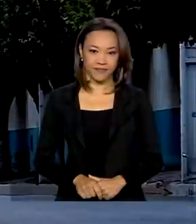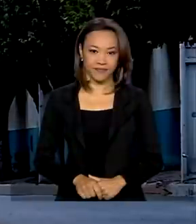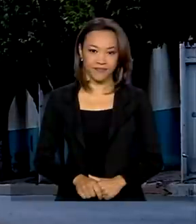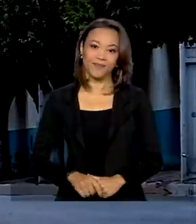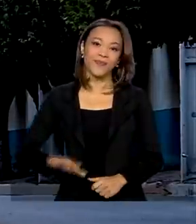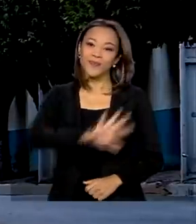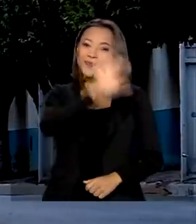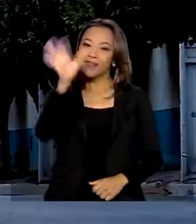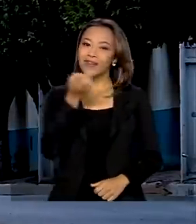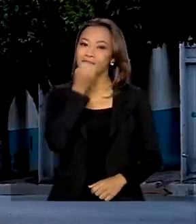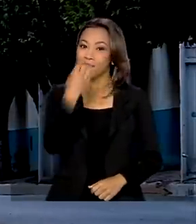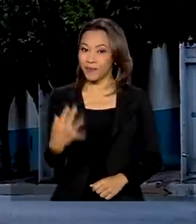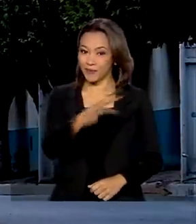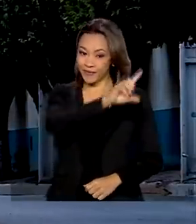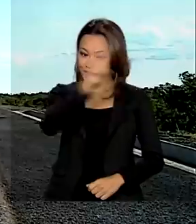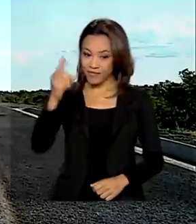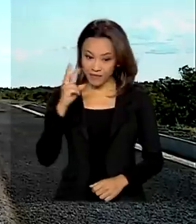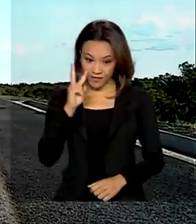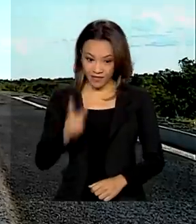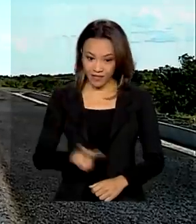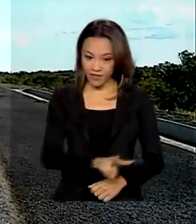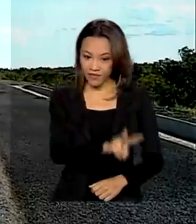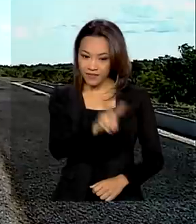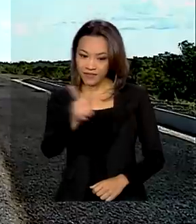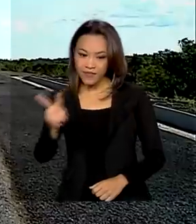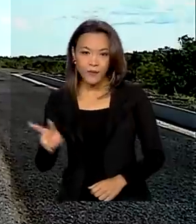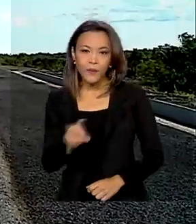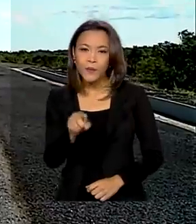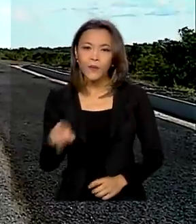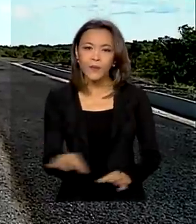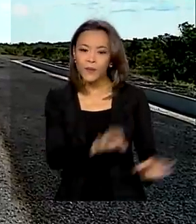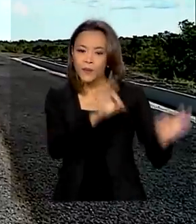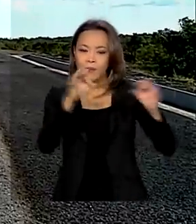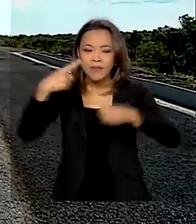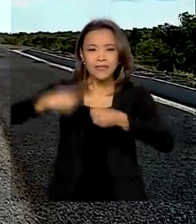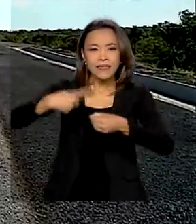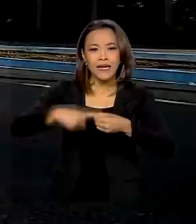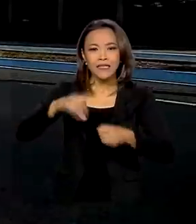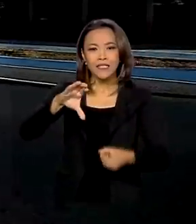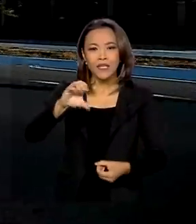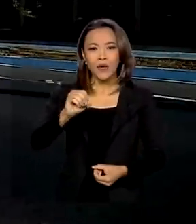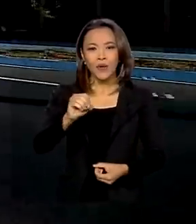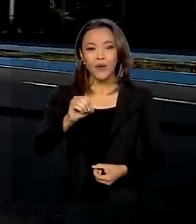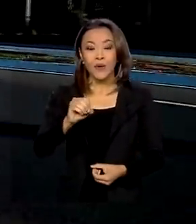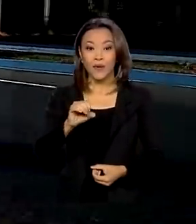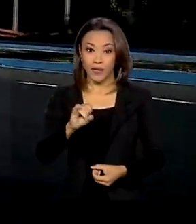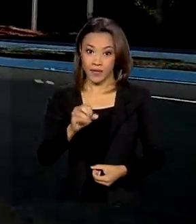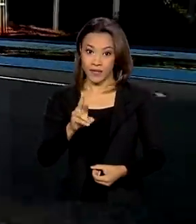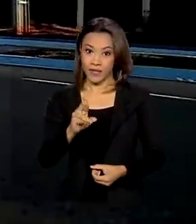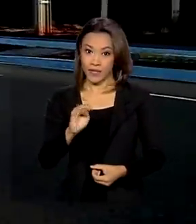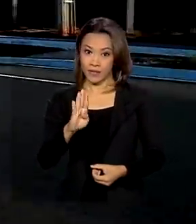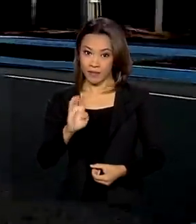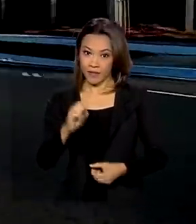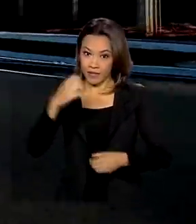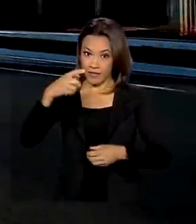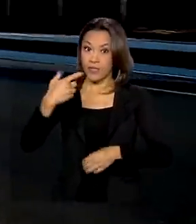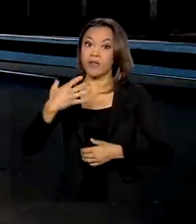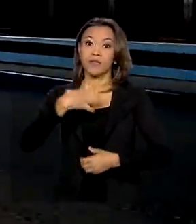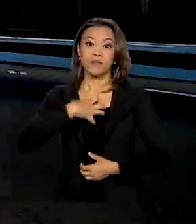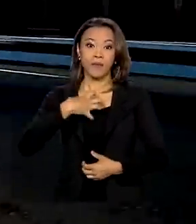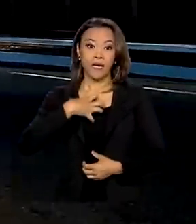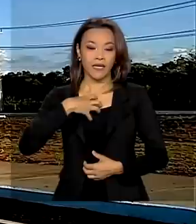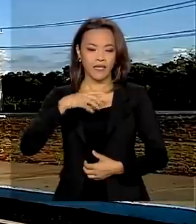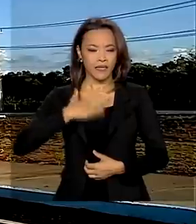Olá, bom dia! Aí na sua tela, imagens da cidade de Coribe, na Bahia, onde daqui a pouco o presidente Jair Bolsonaro